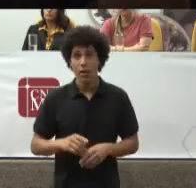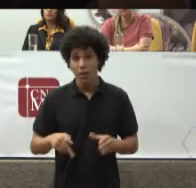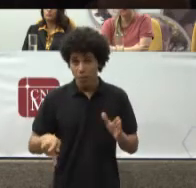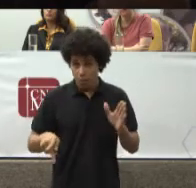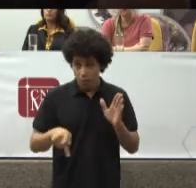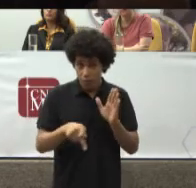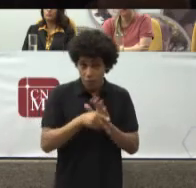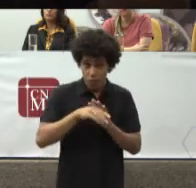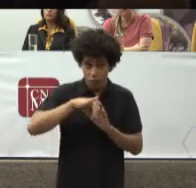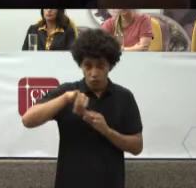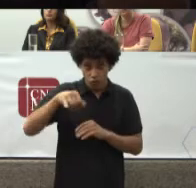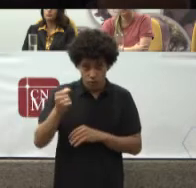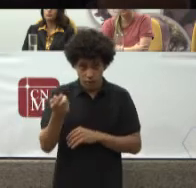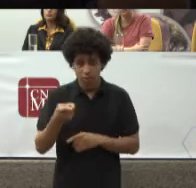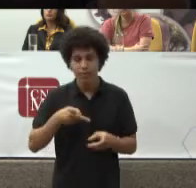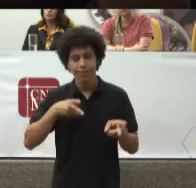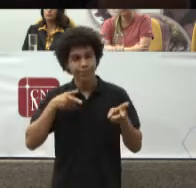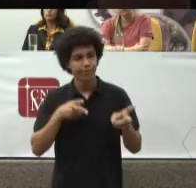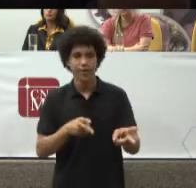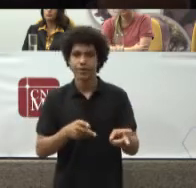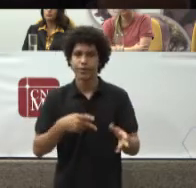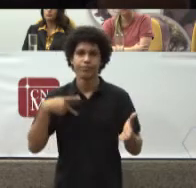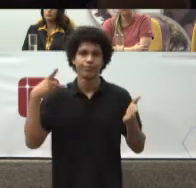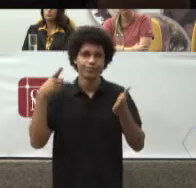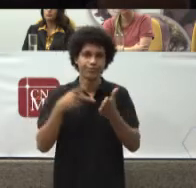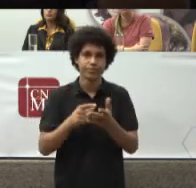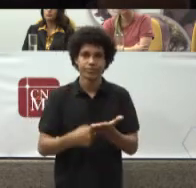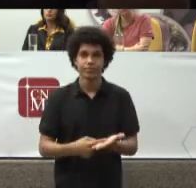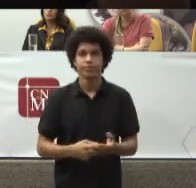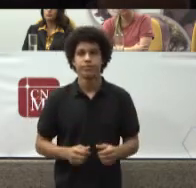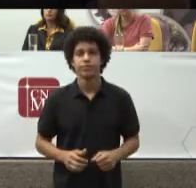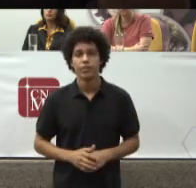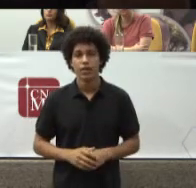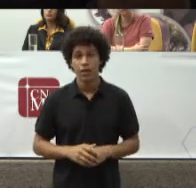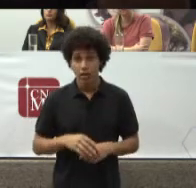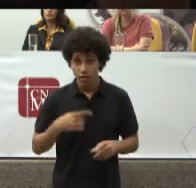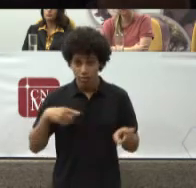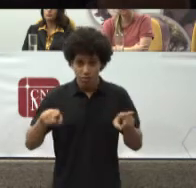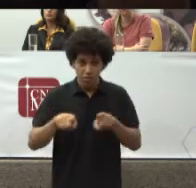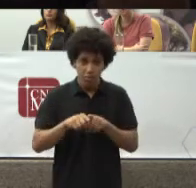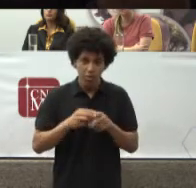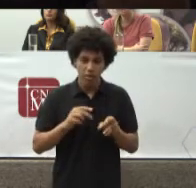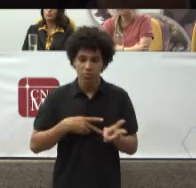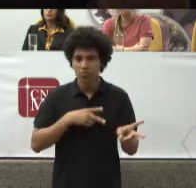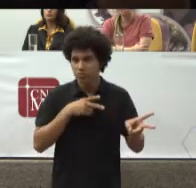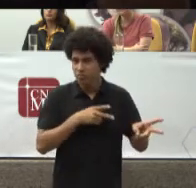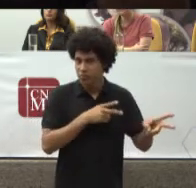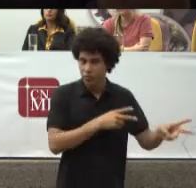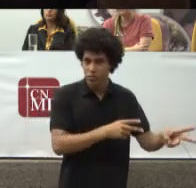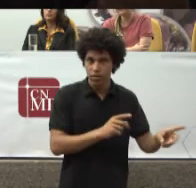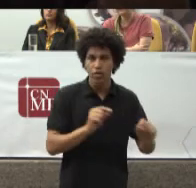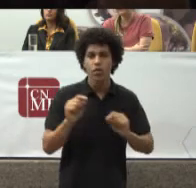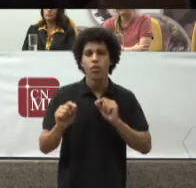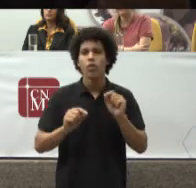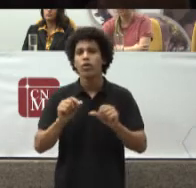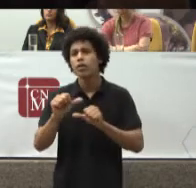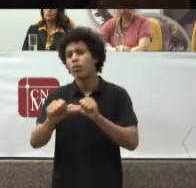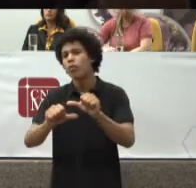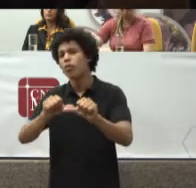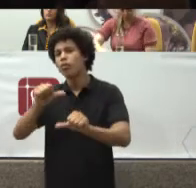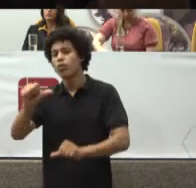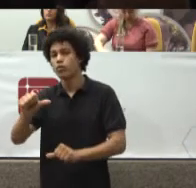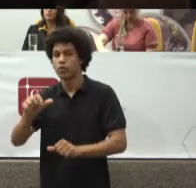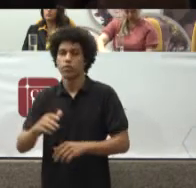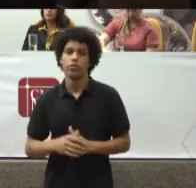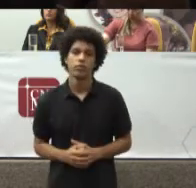A mesma decisão E para a sequência E Qual a alteração Do quadro